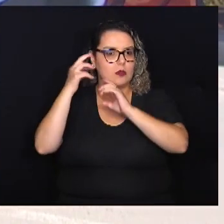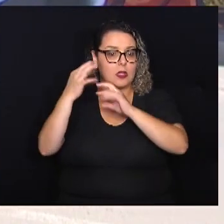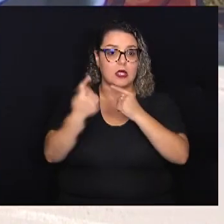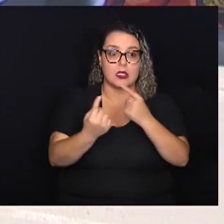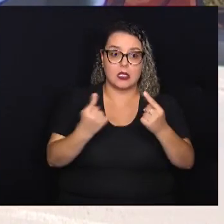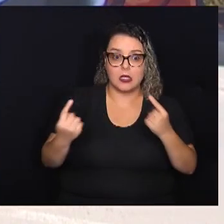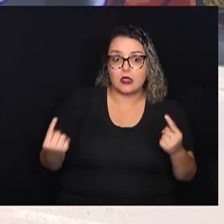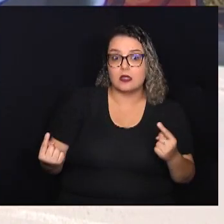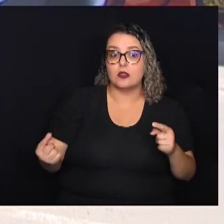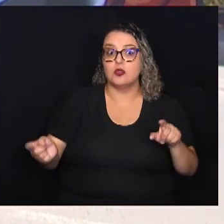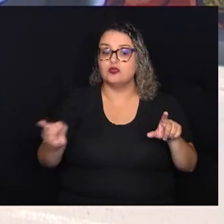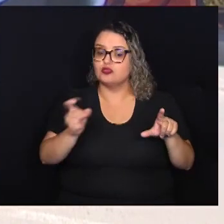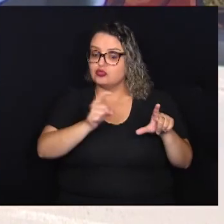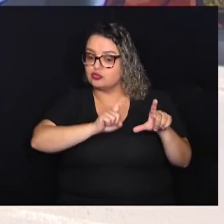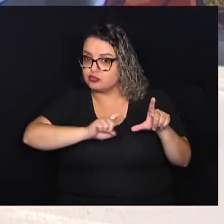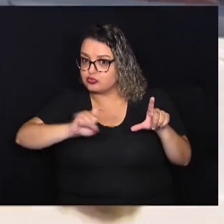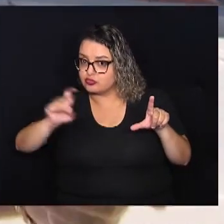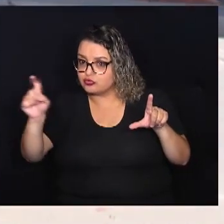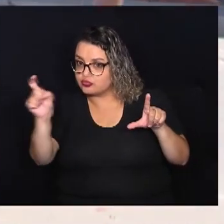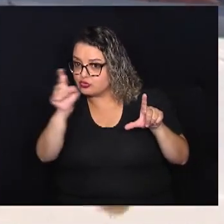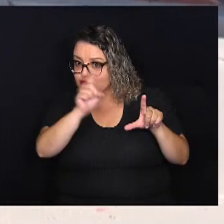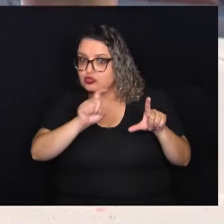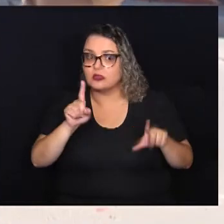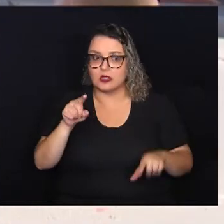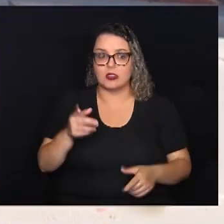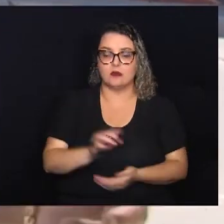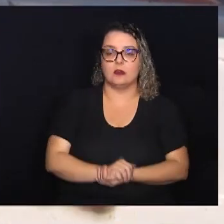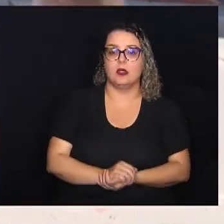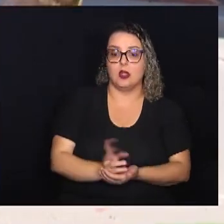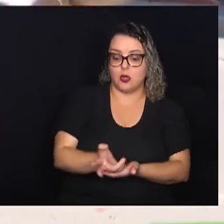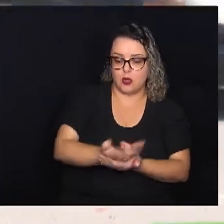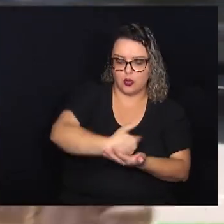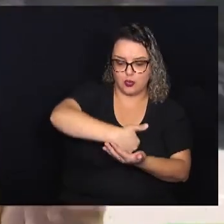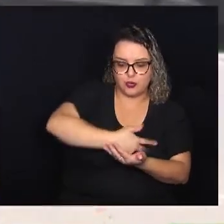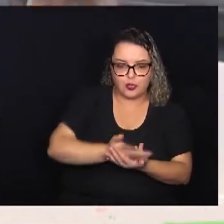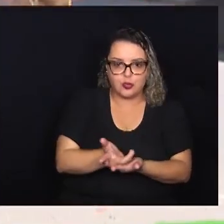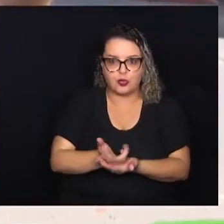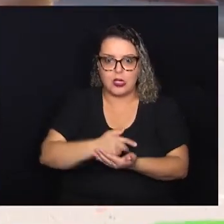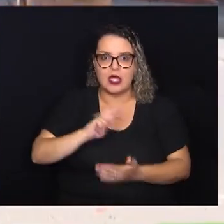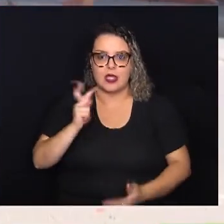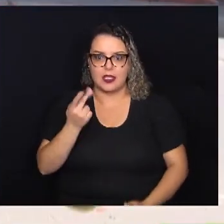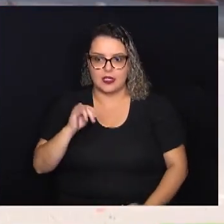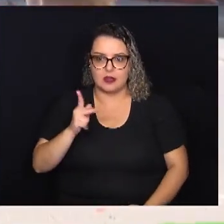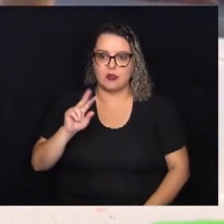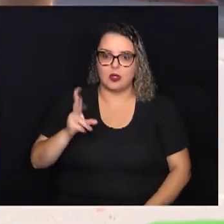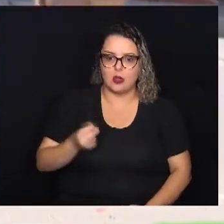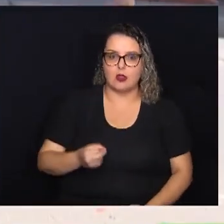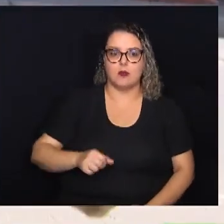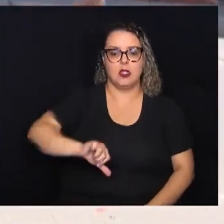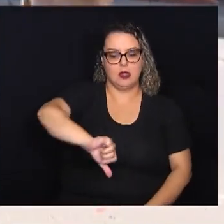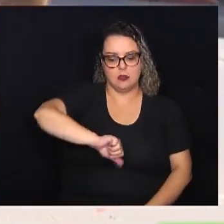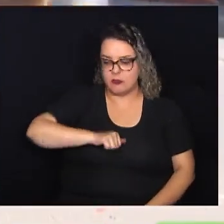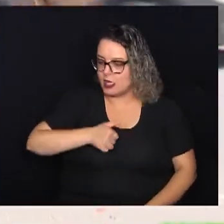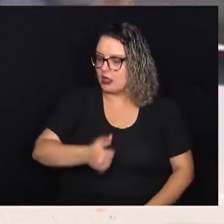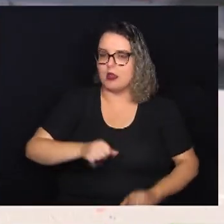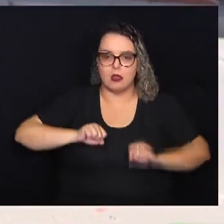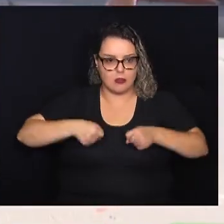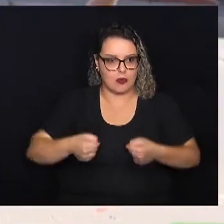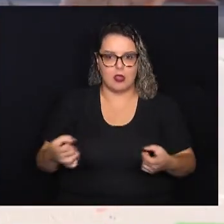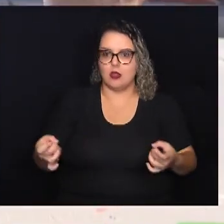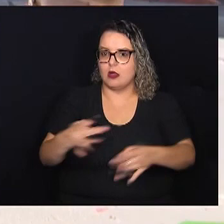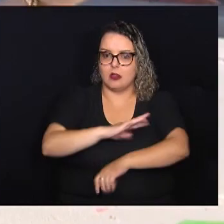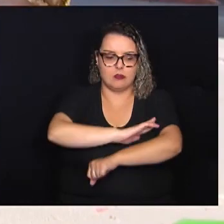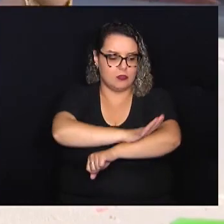aqui e tal, e foi isso. Hip-hop é isso, é marcado por resistência, luta, combate a racismo, preconceito,